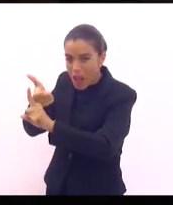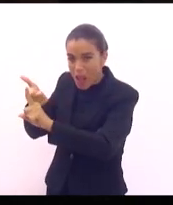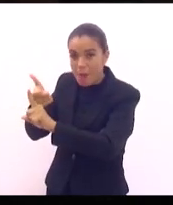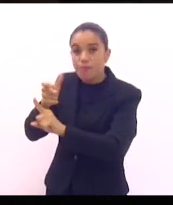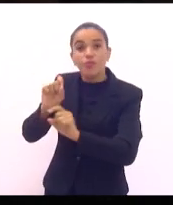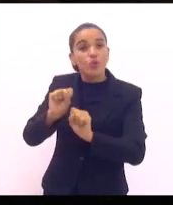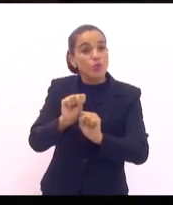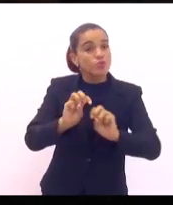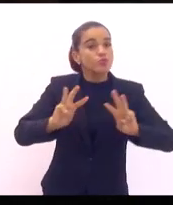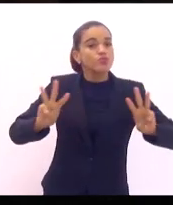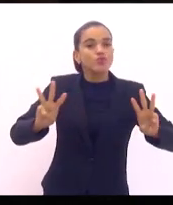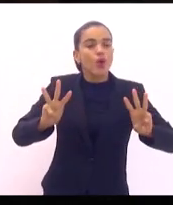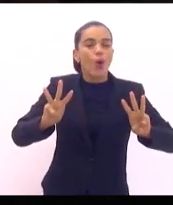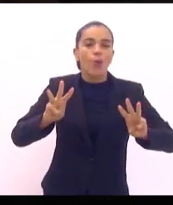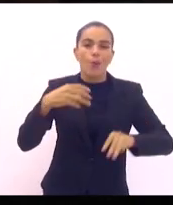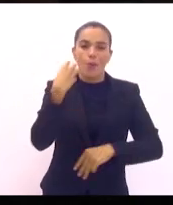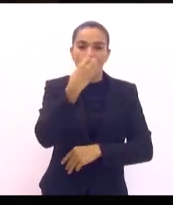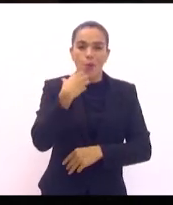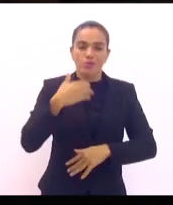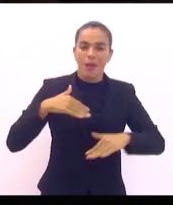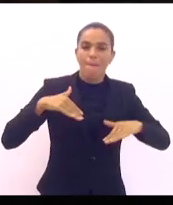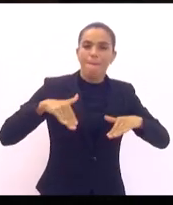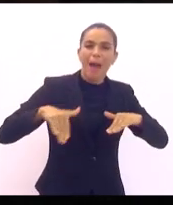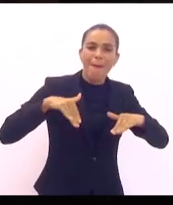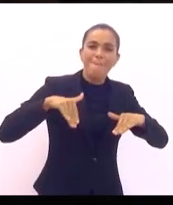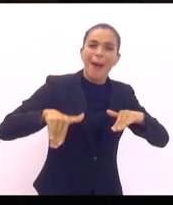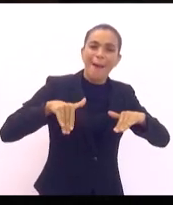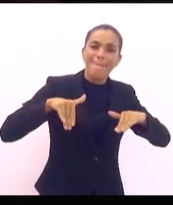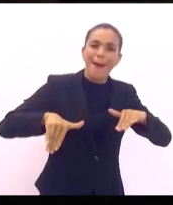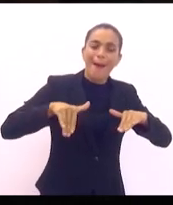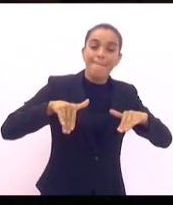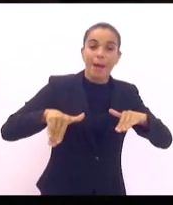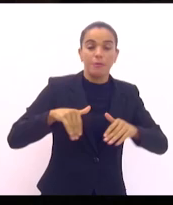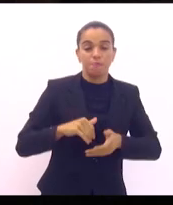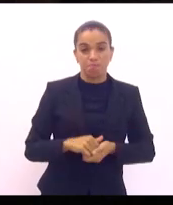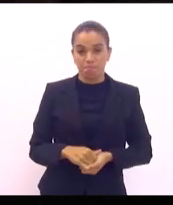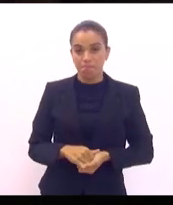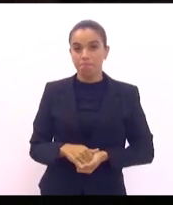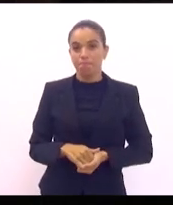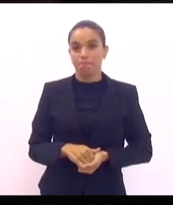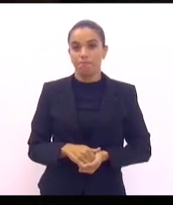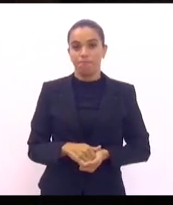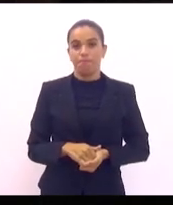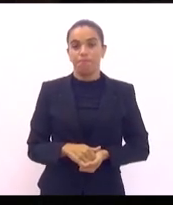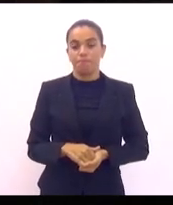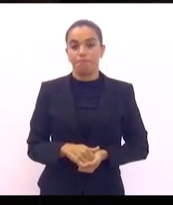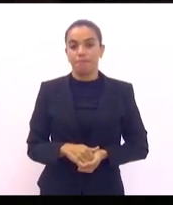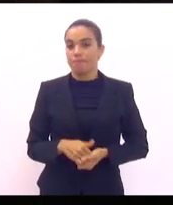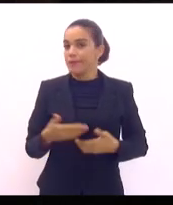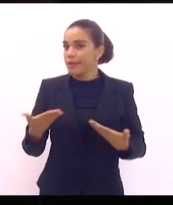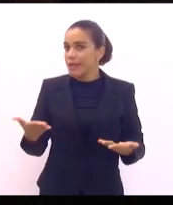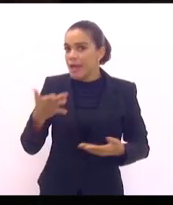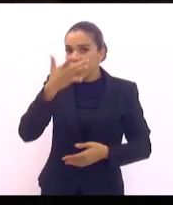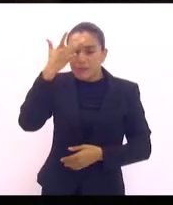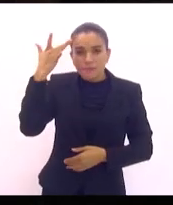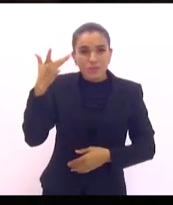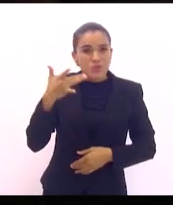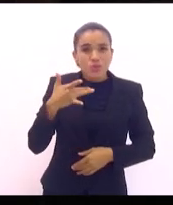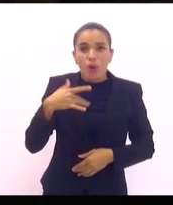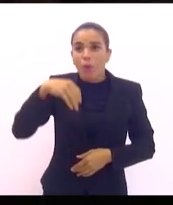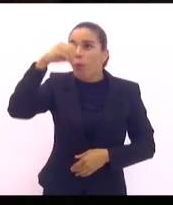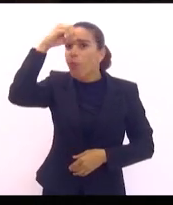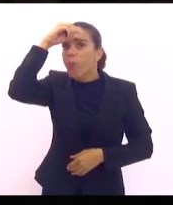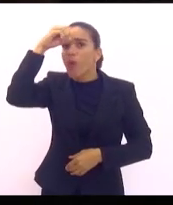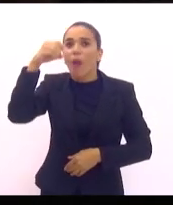show de música eletrônica. E as pessoas foram mortas sem